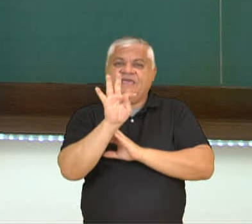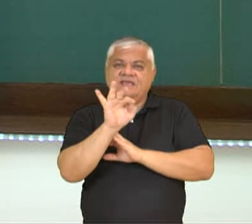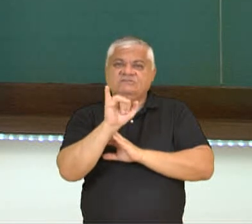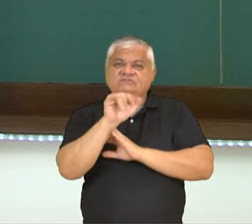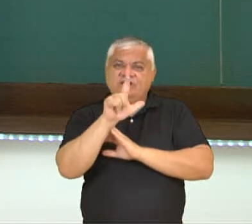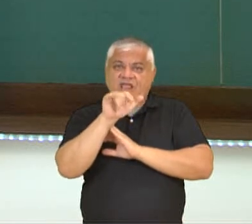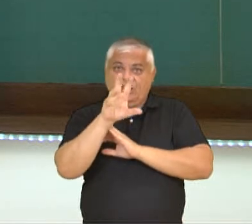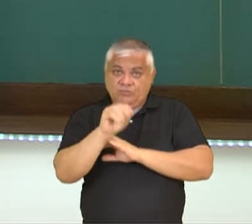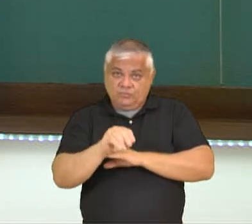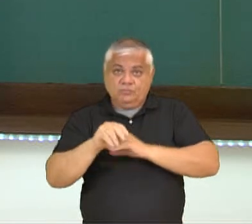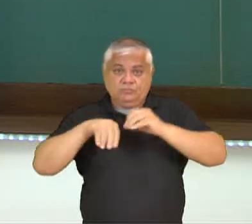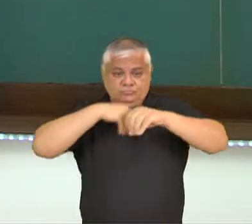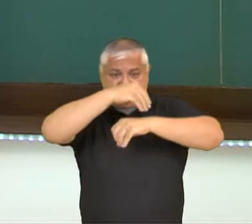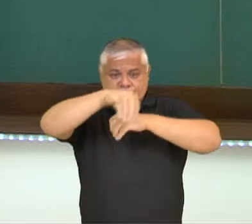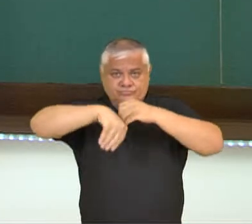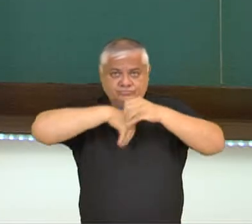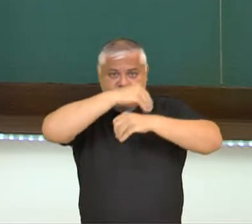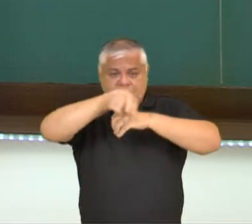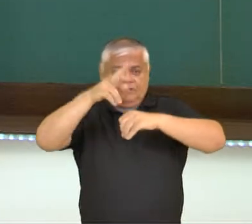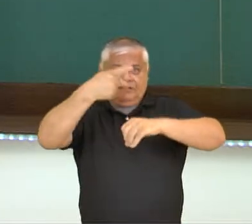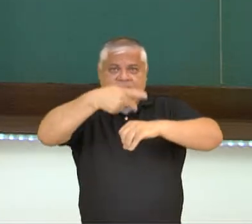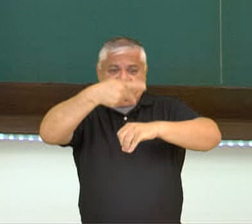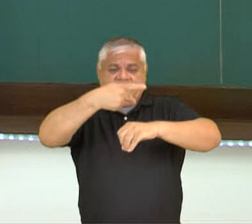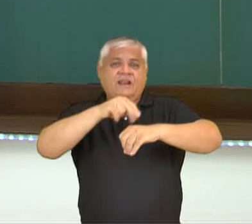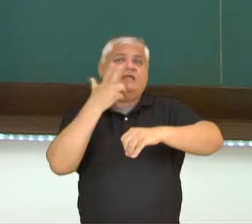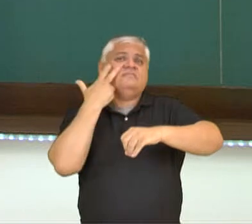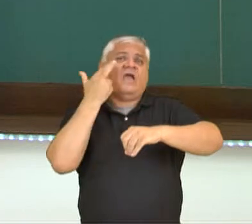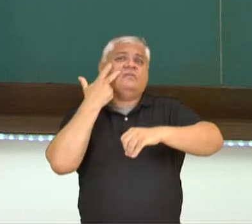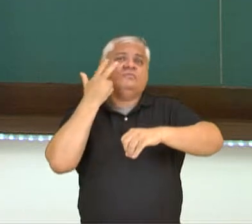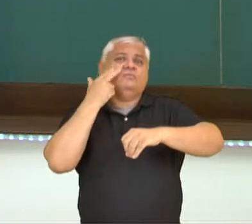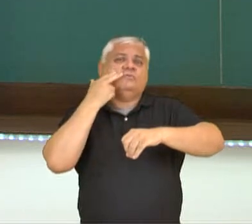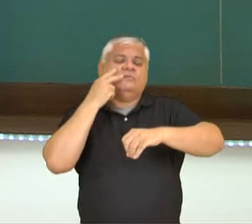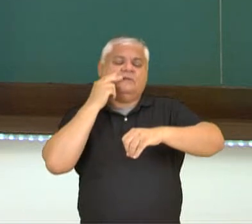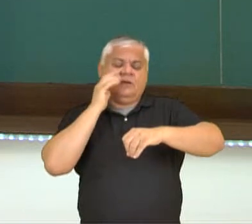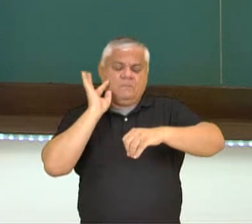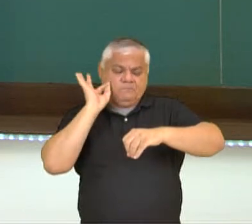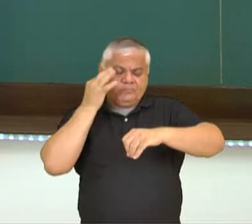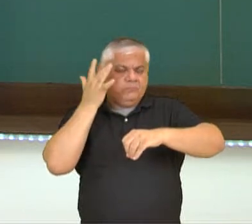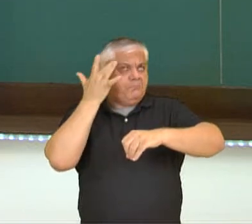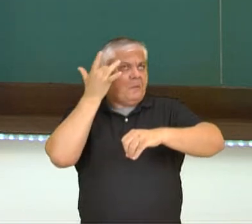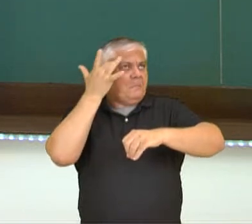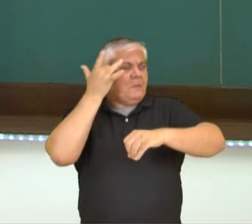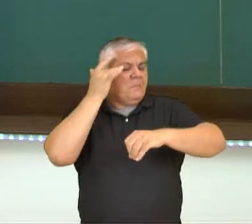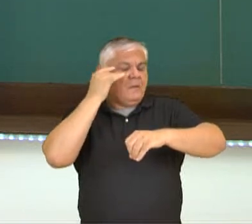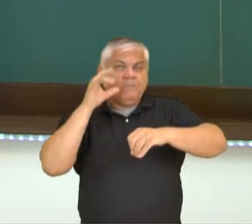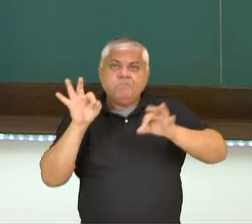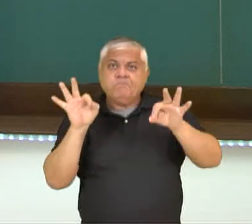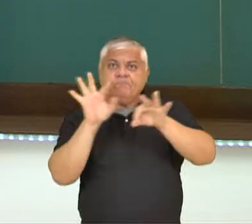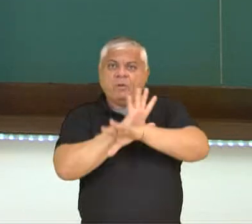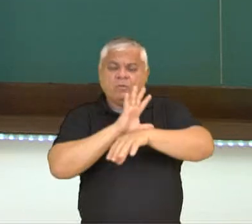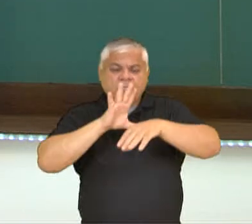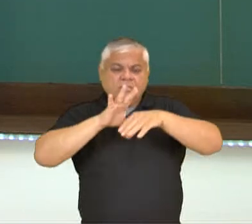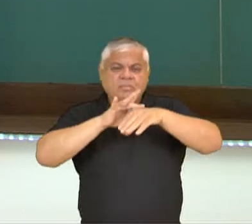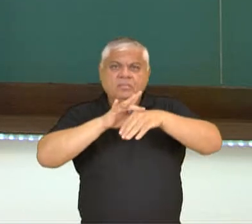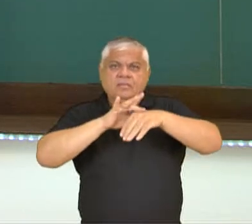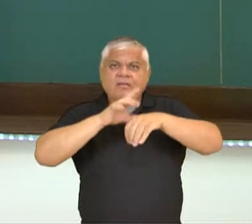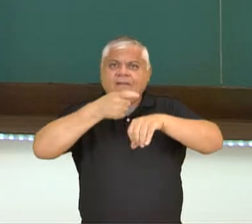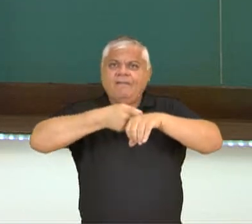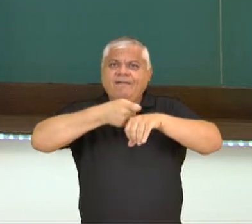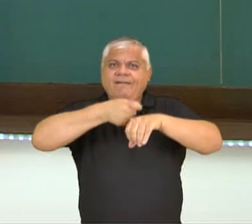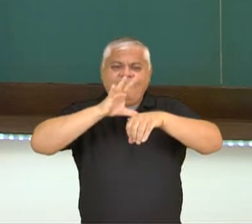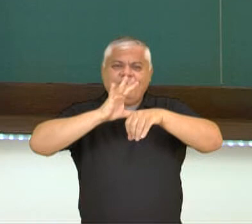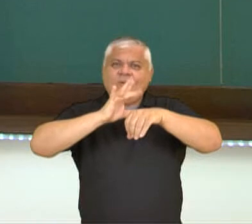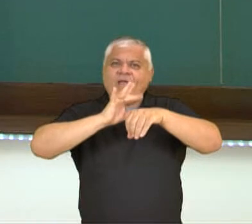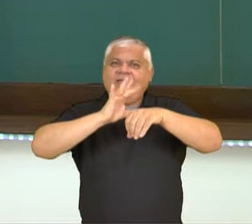qual ele é produzido pelos frutos para provocar o amadurecimento. Então, ele vai fazer com que o